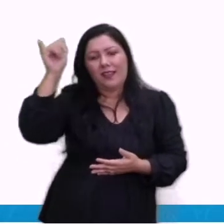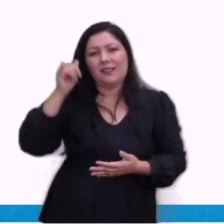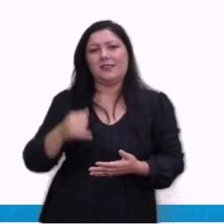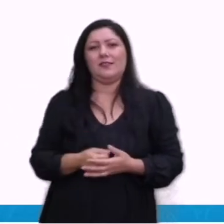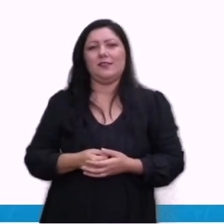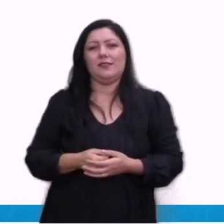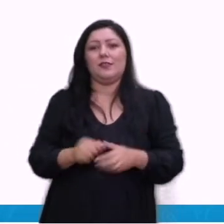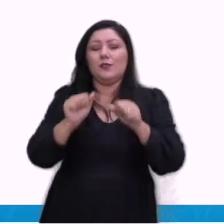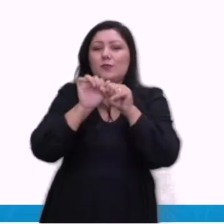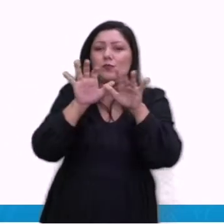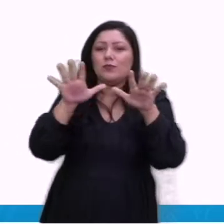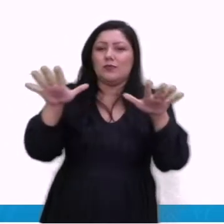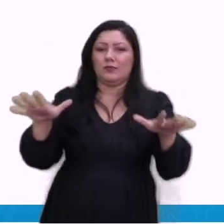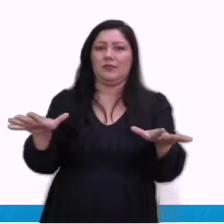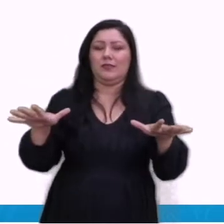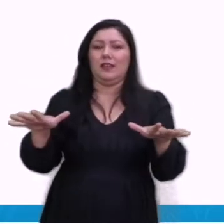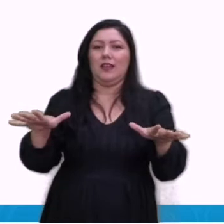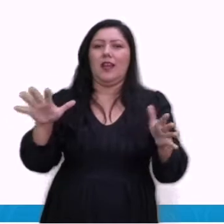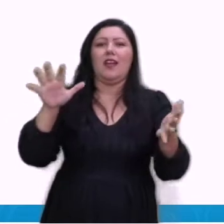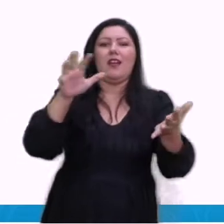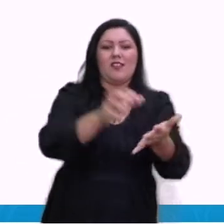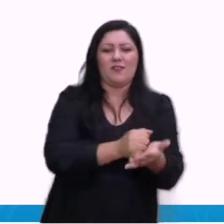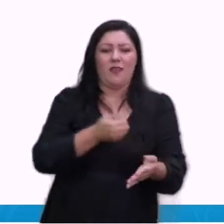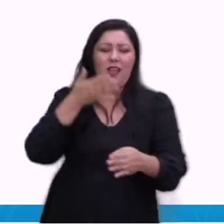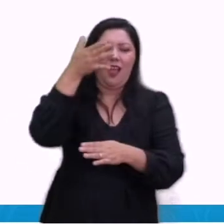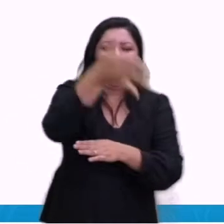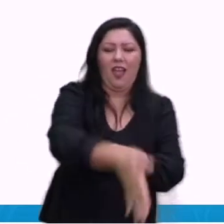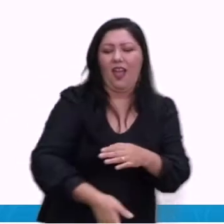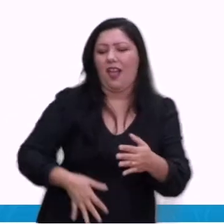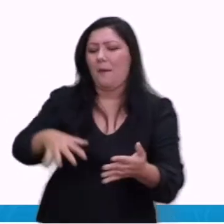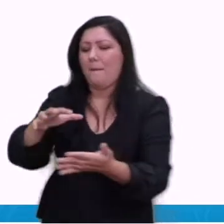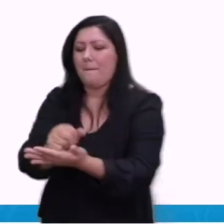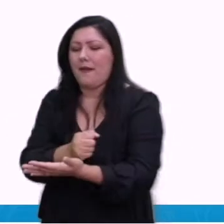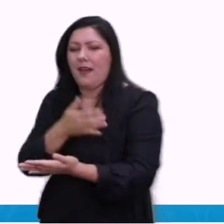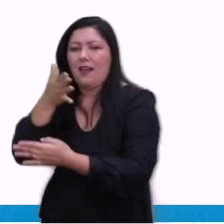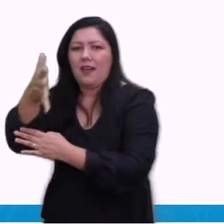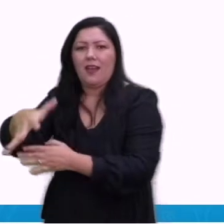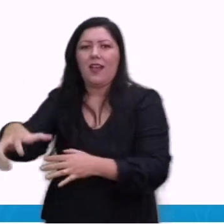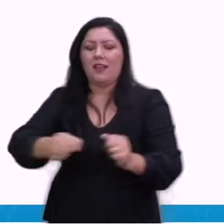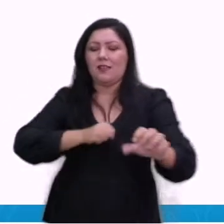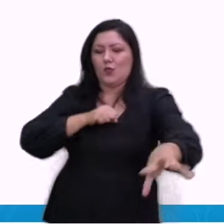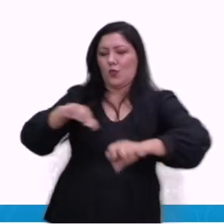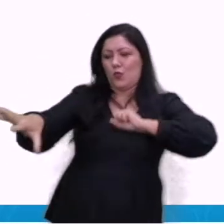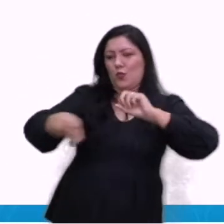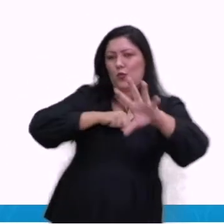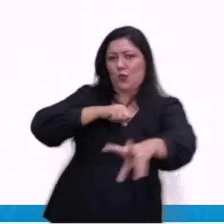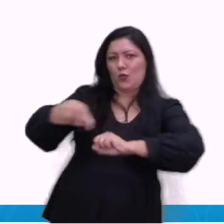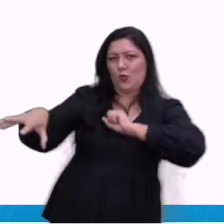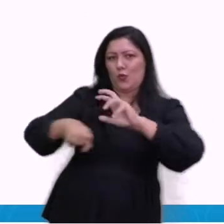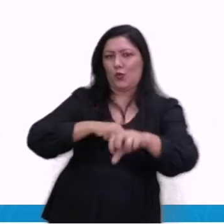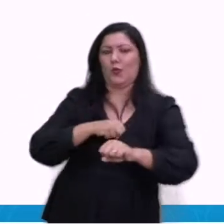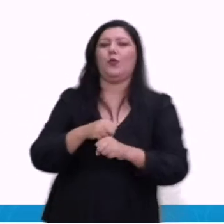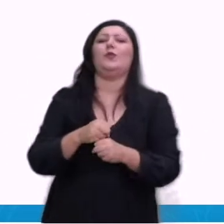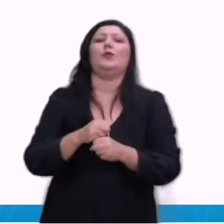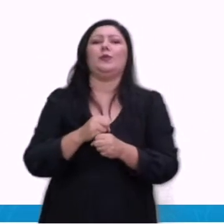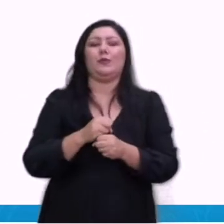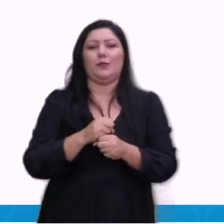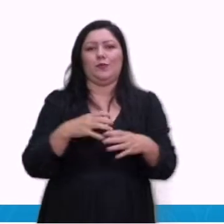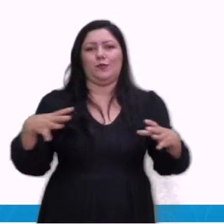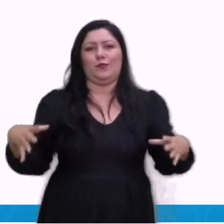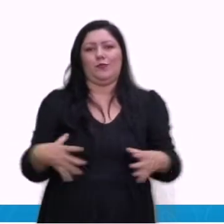promoveram invasões a outros territórios com a intenção de anexá-los aos seus respectivos